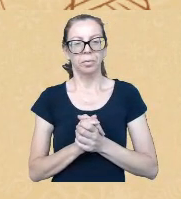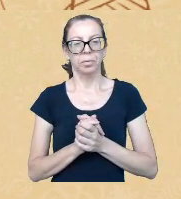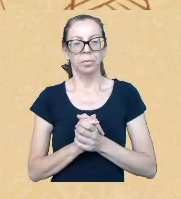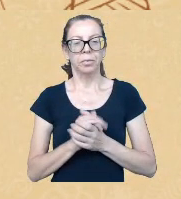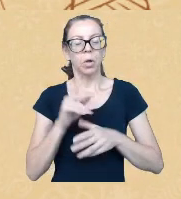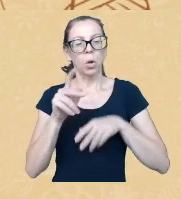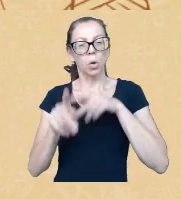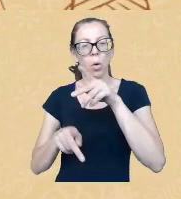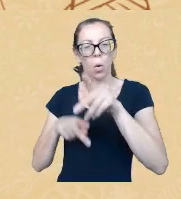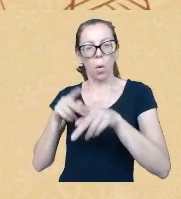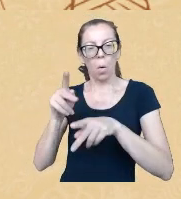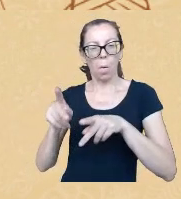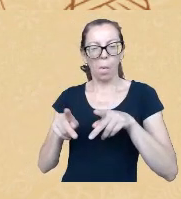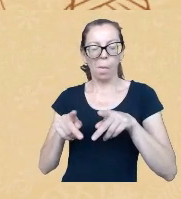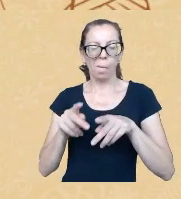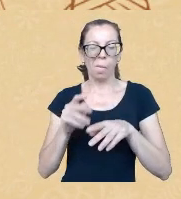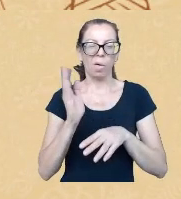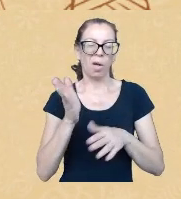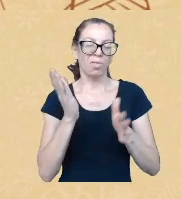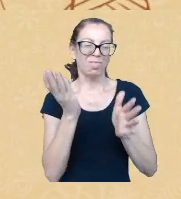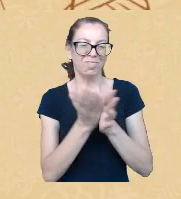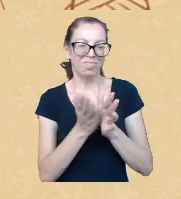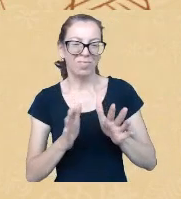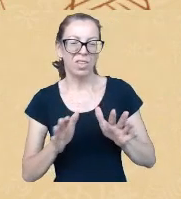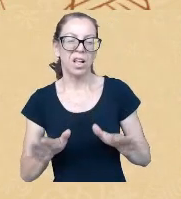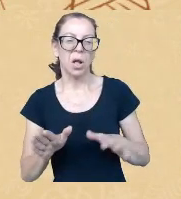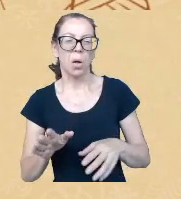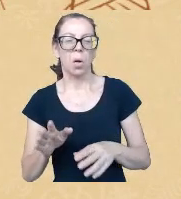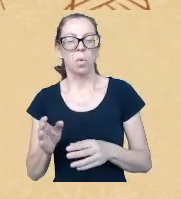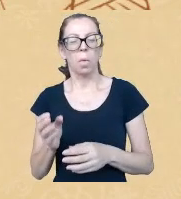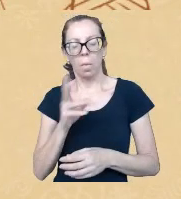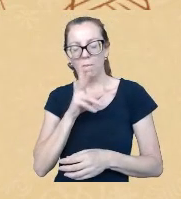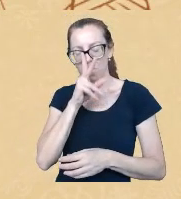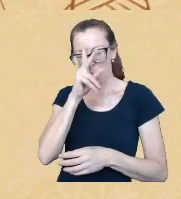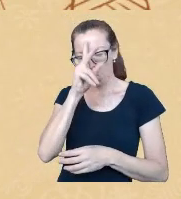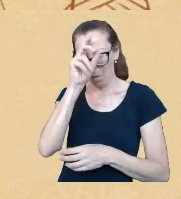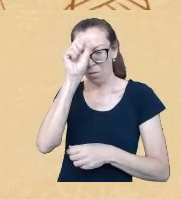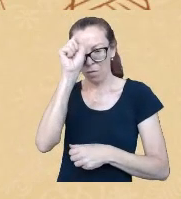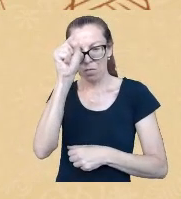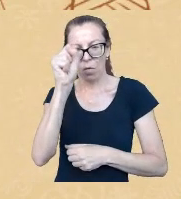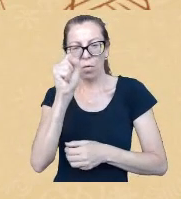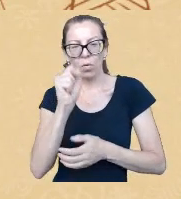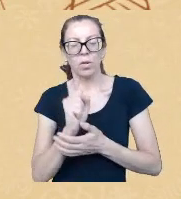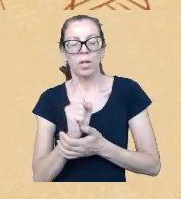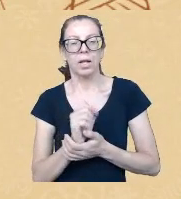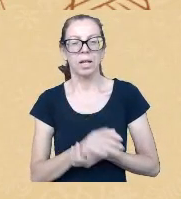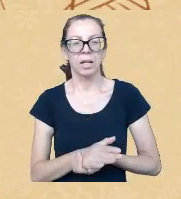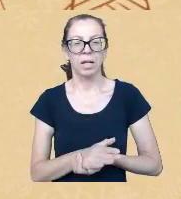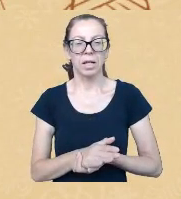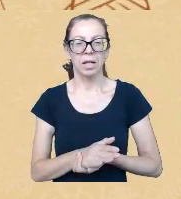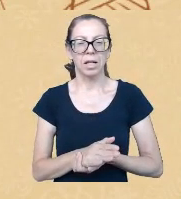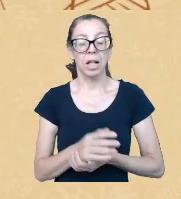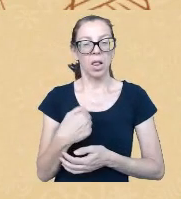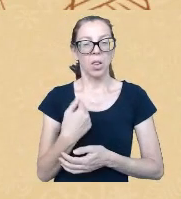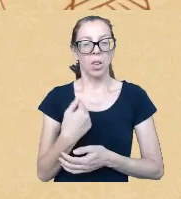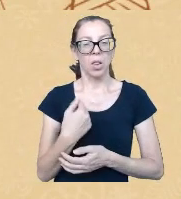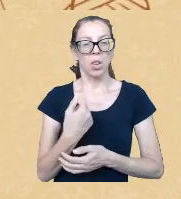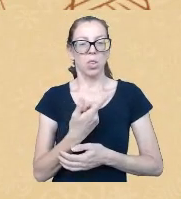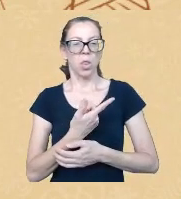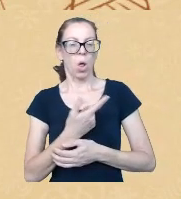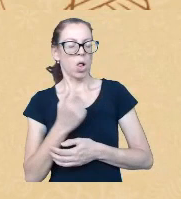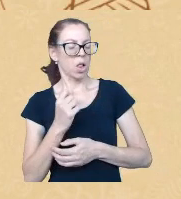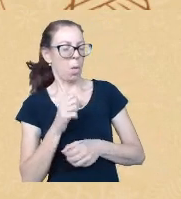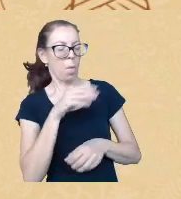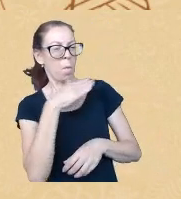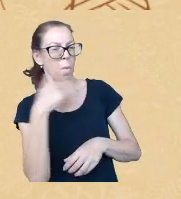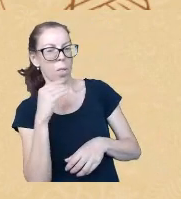vem marcando com muita força em muitos espaços de que não somos extintos nós estamos aqui e que